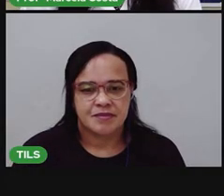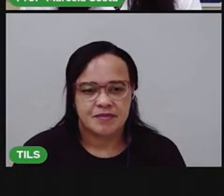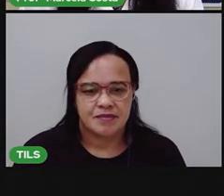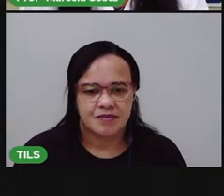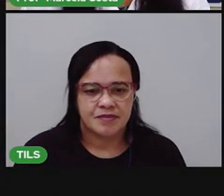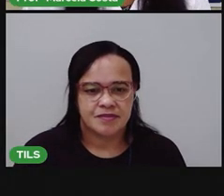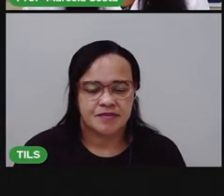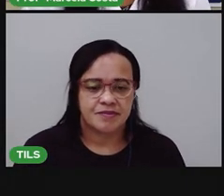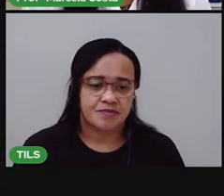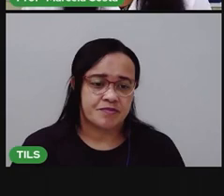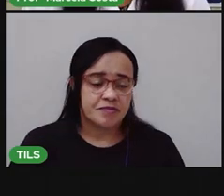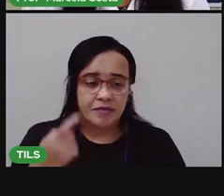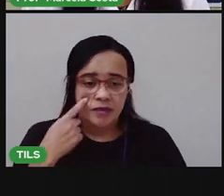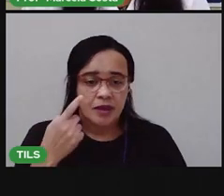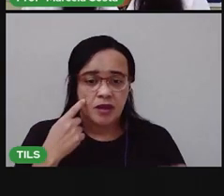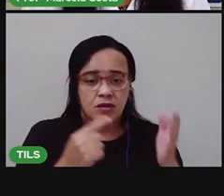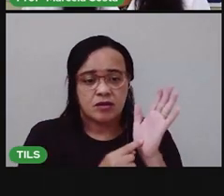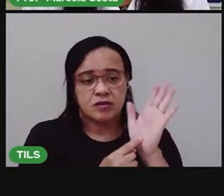agora eu vou te mostrar